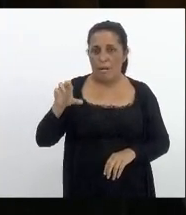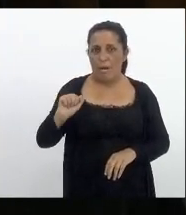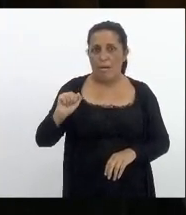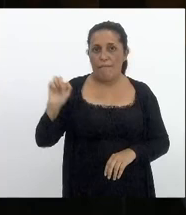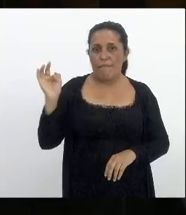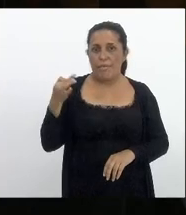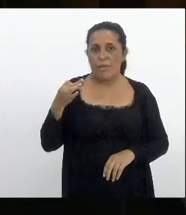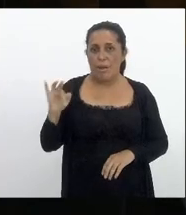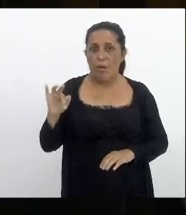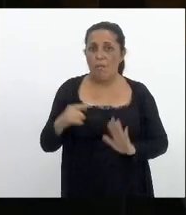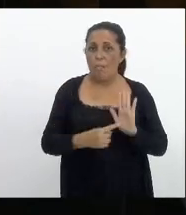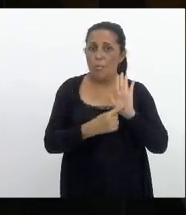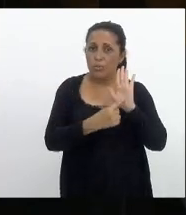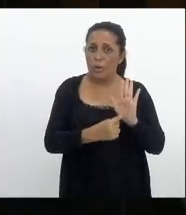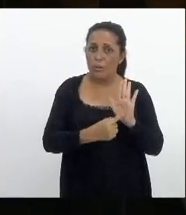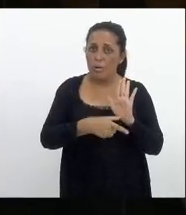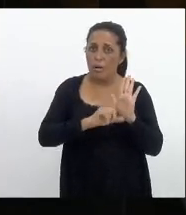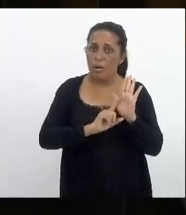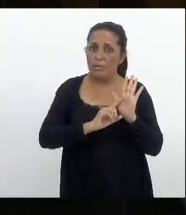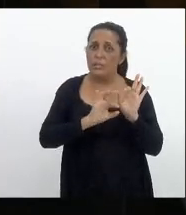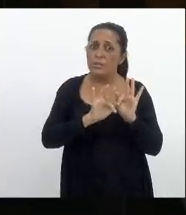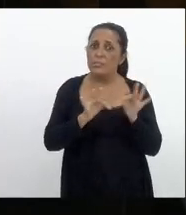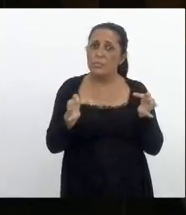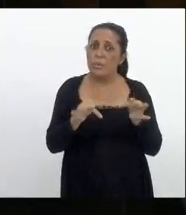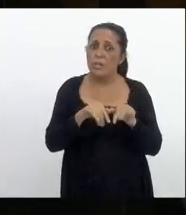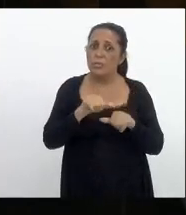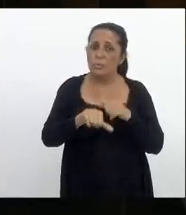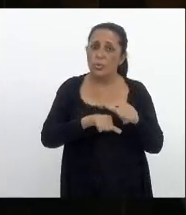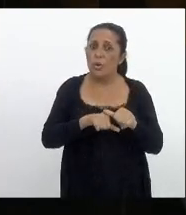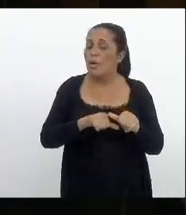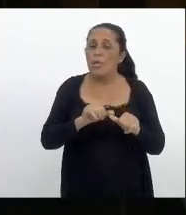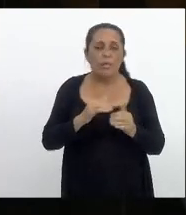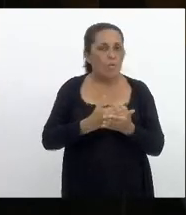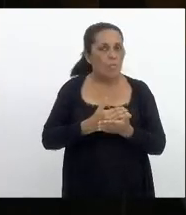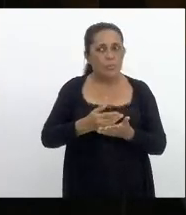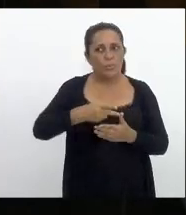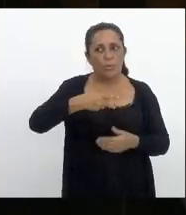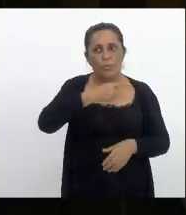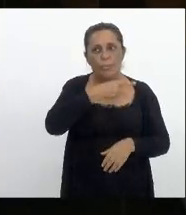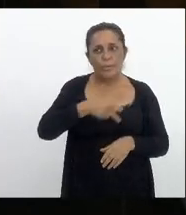ele simplesmente reformulou então essa iniciativa não partiu do presidente